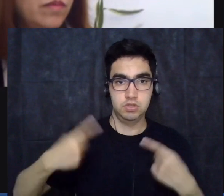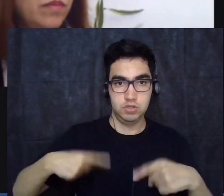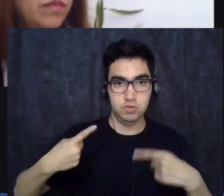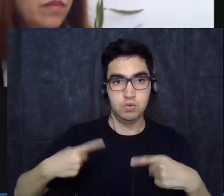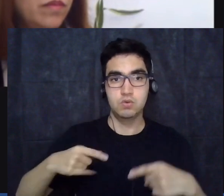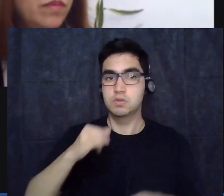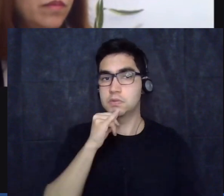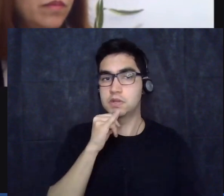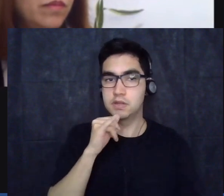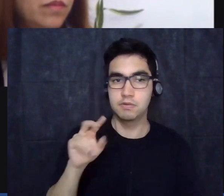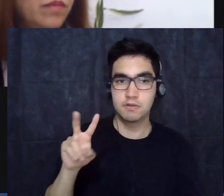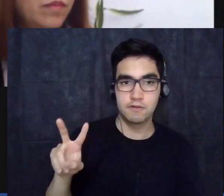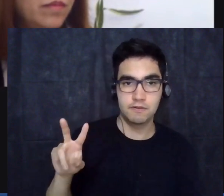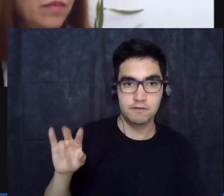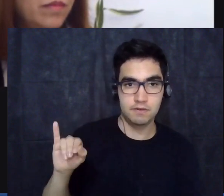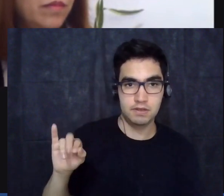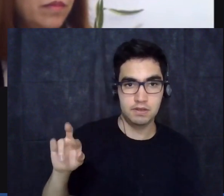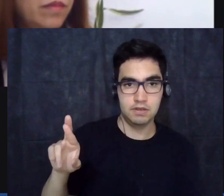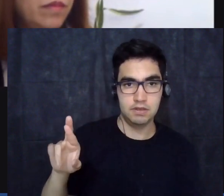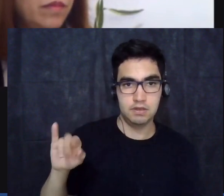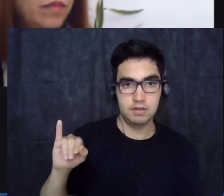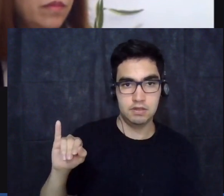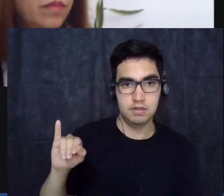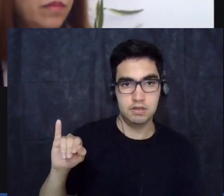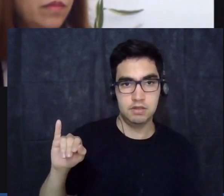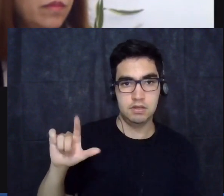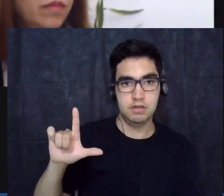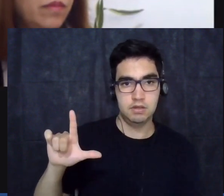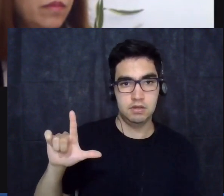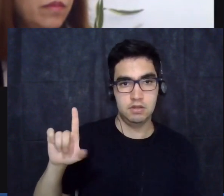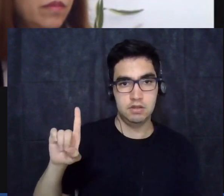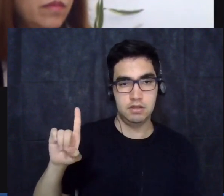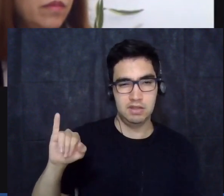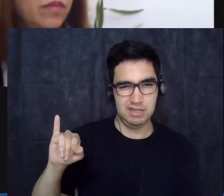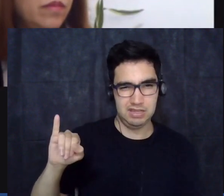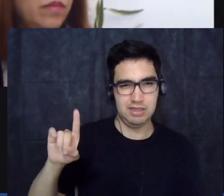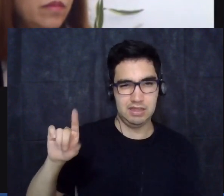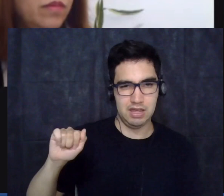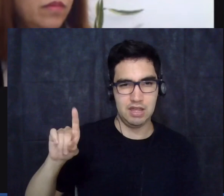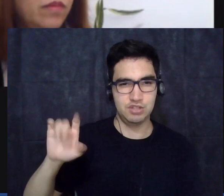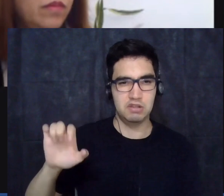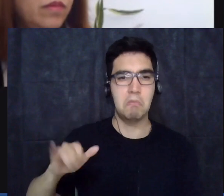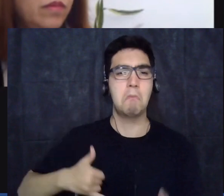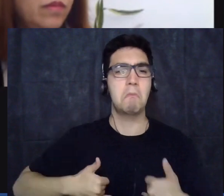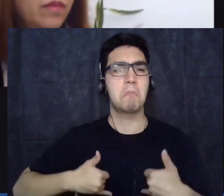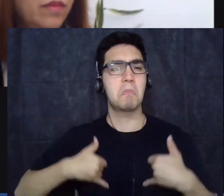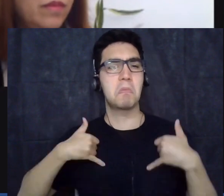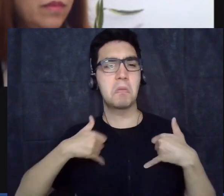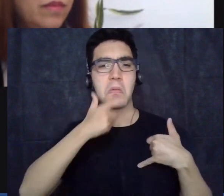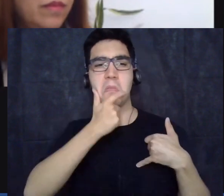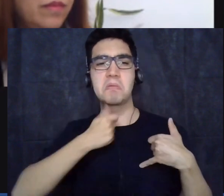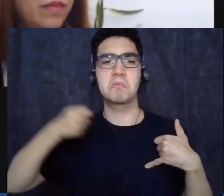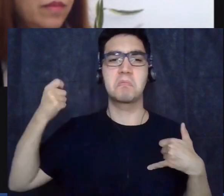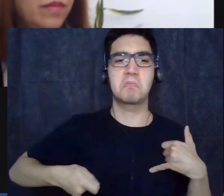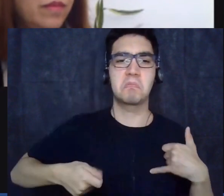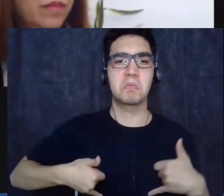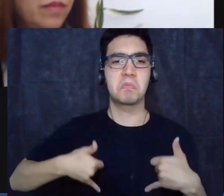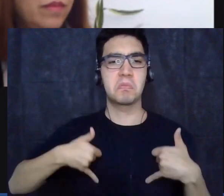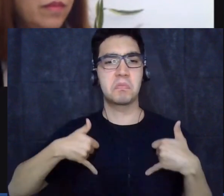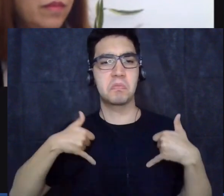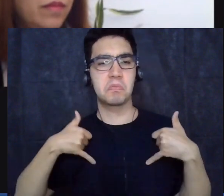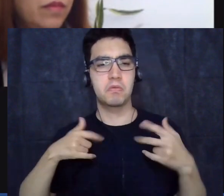masculina de fazer uma panfletagem da questão da guerra